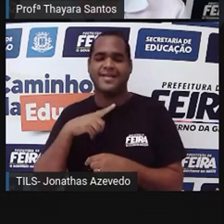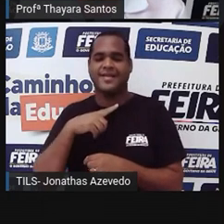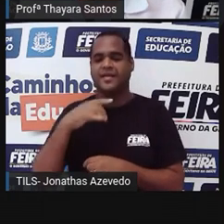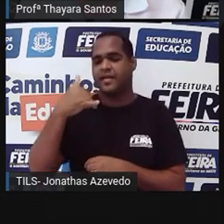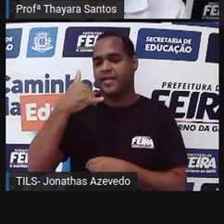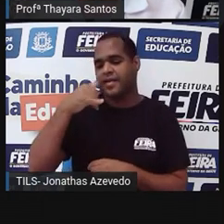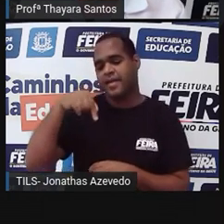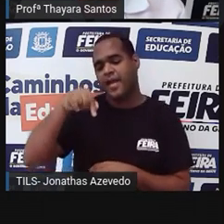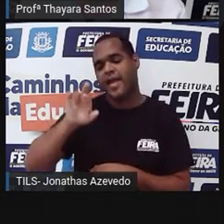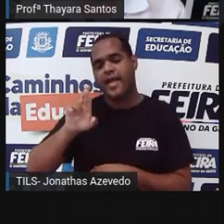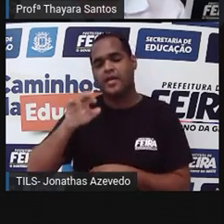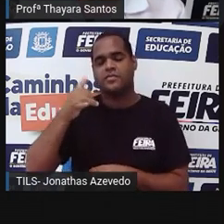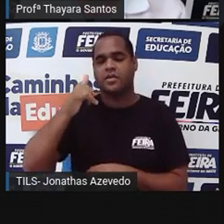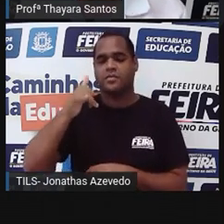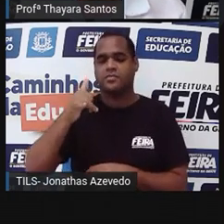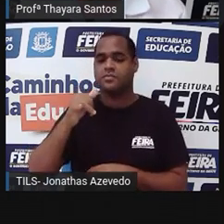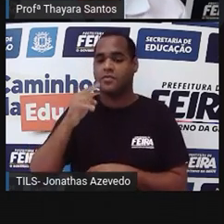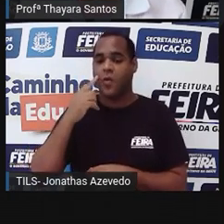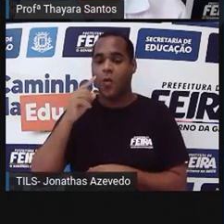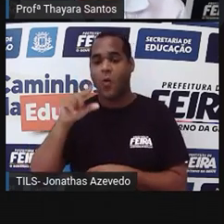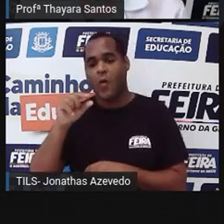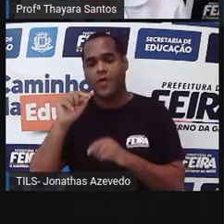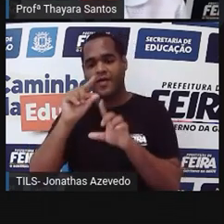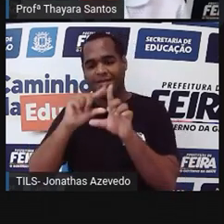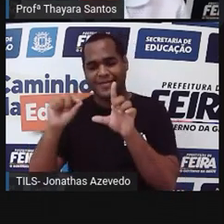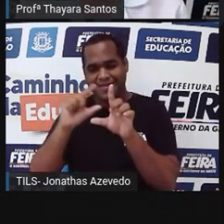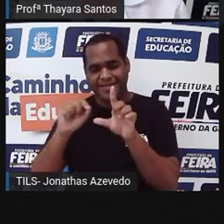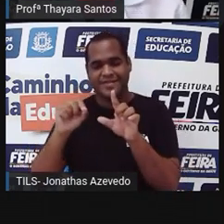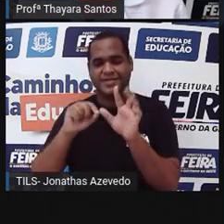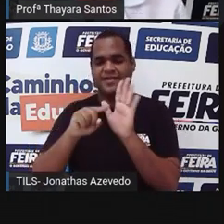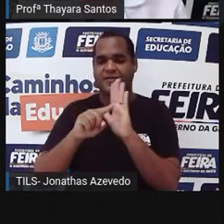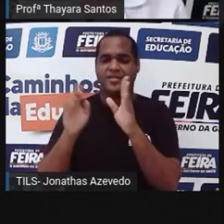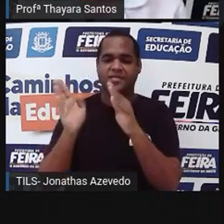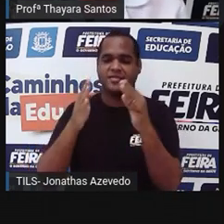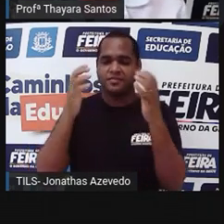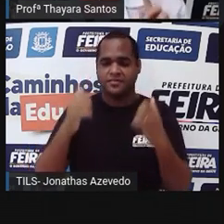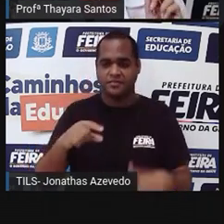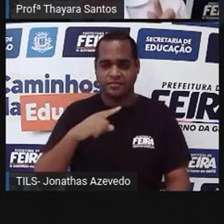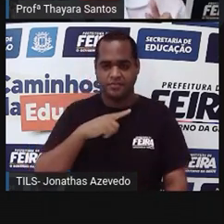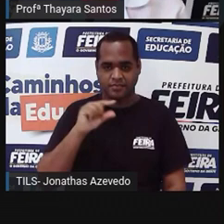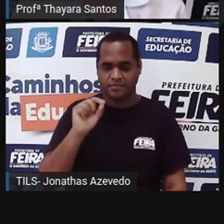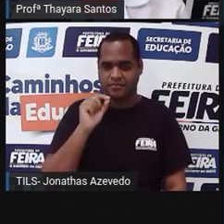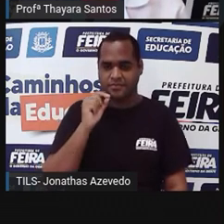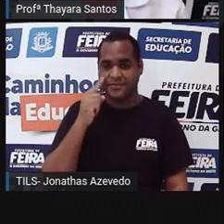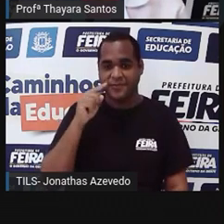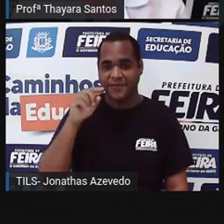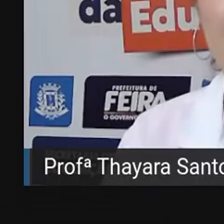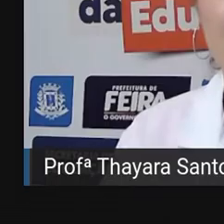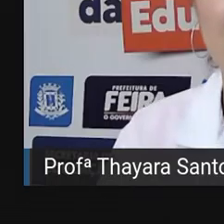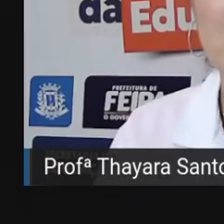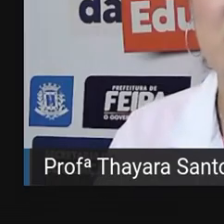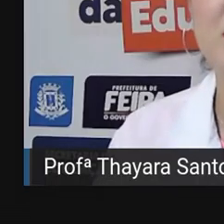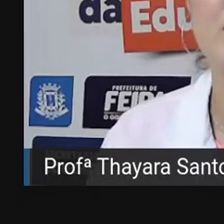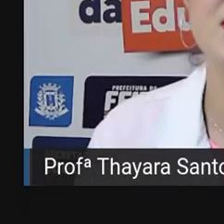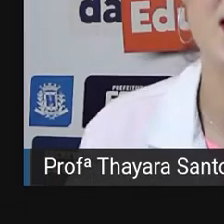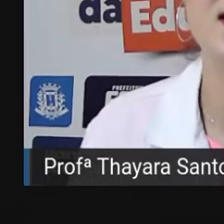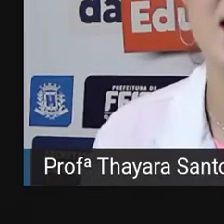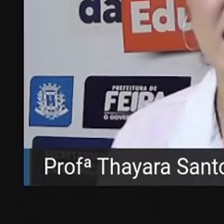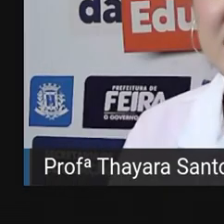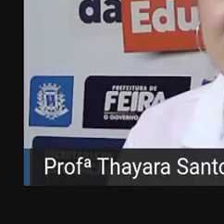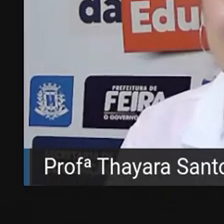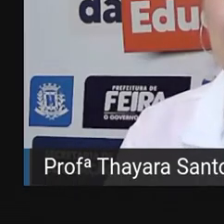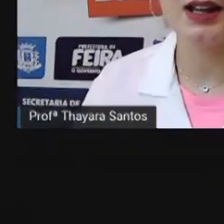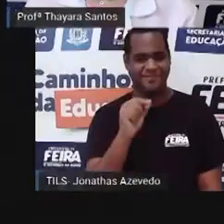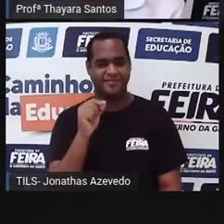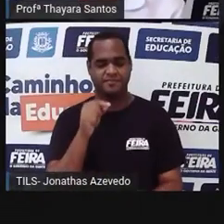que está aí na tela, ou então acessar o link que vai estar na descrição desse vídeo. Eu vou abrir só para vocês verem como é que vai ser. Quando vocês